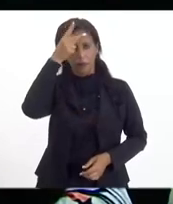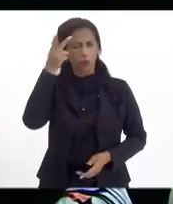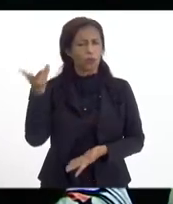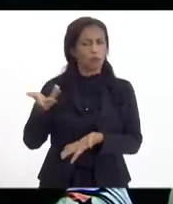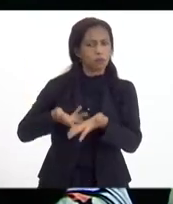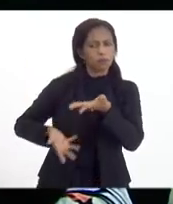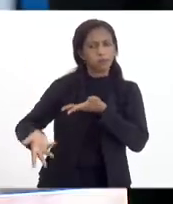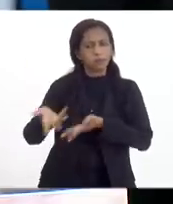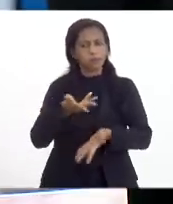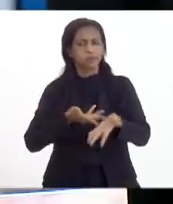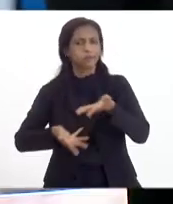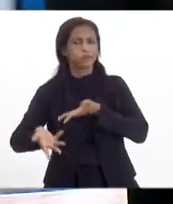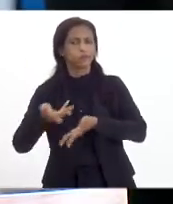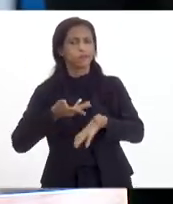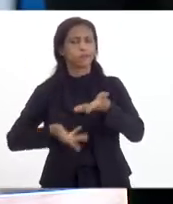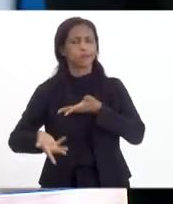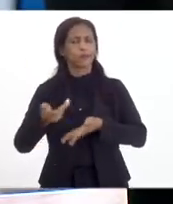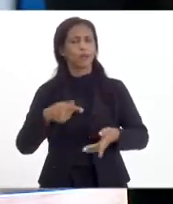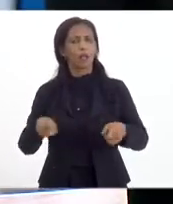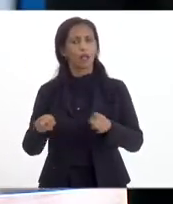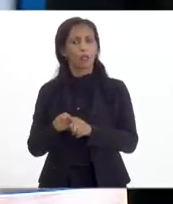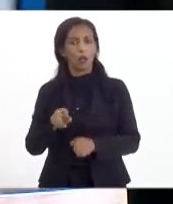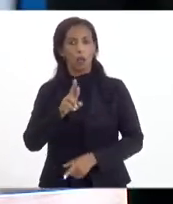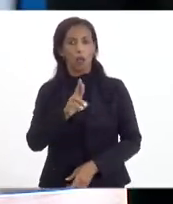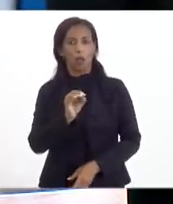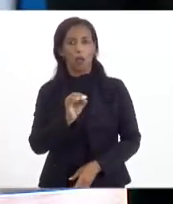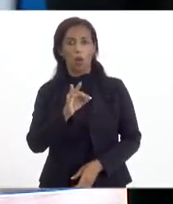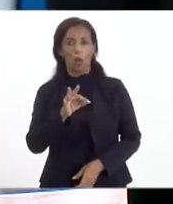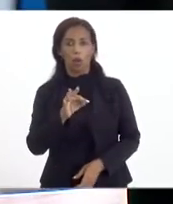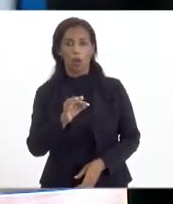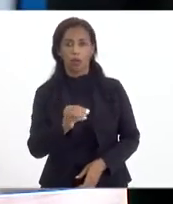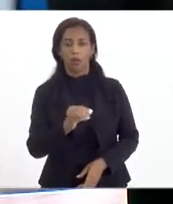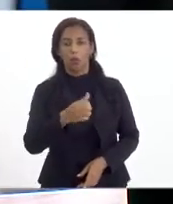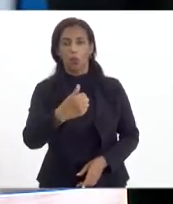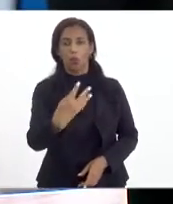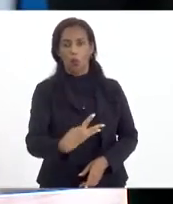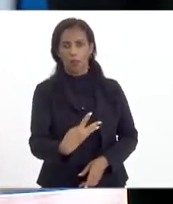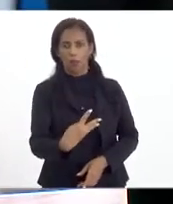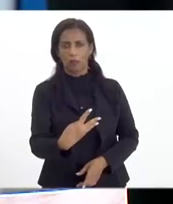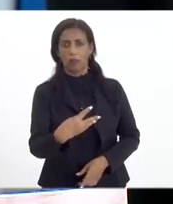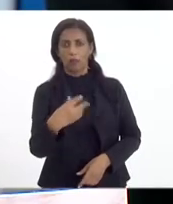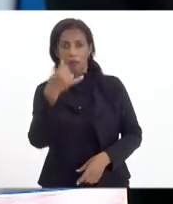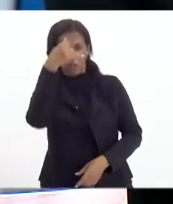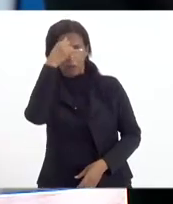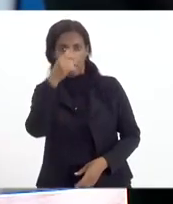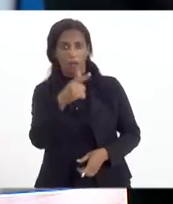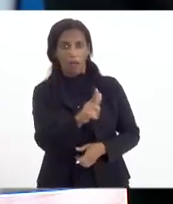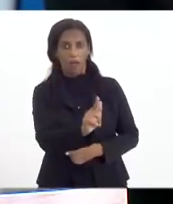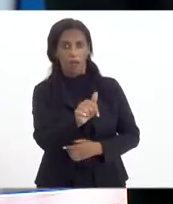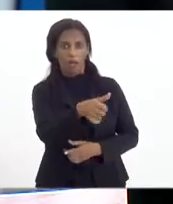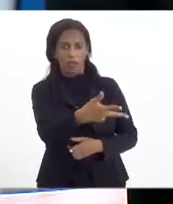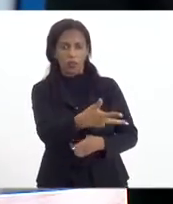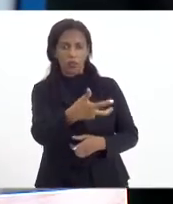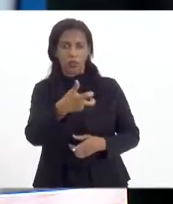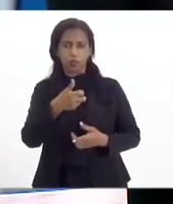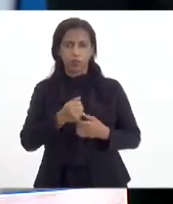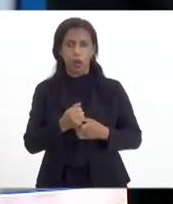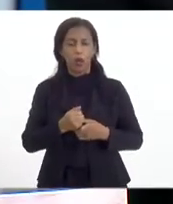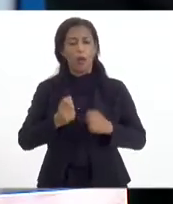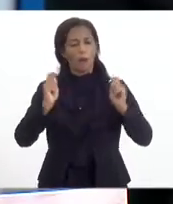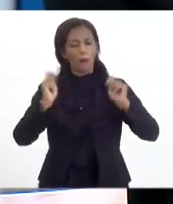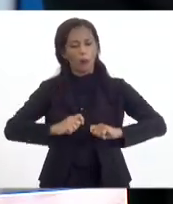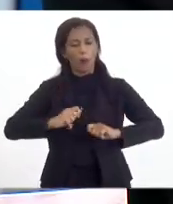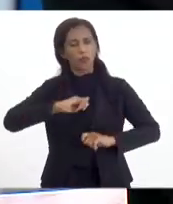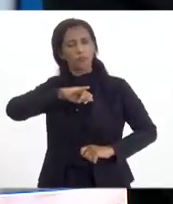participando. Então, a Rota 4, deixando de reinjetar o gás, trazendo para cá, pode servir para as nossas